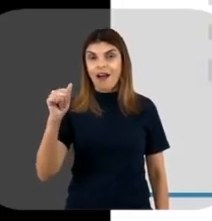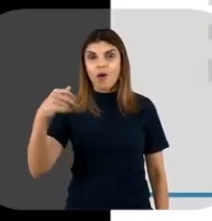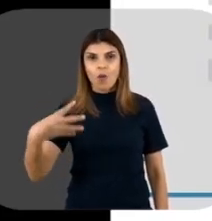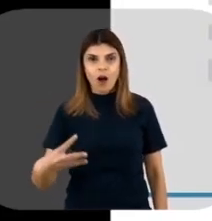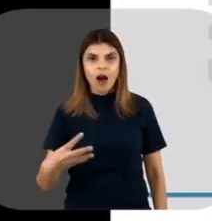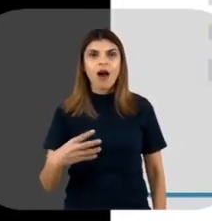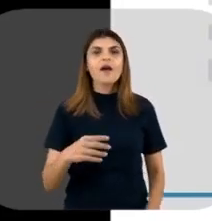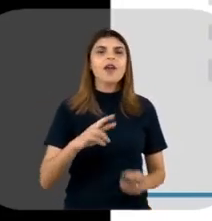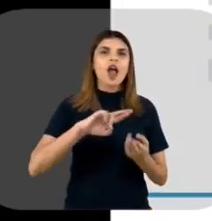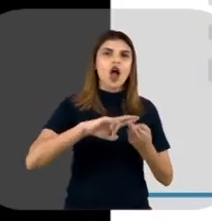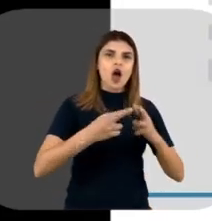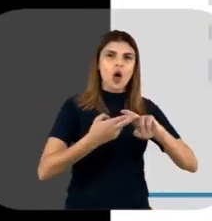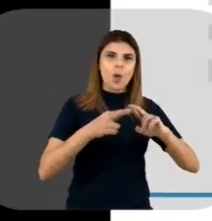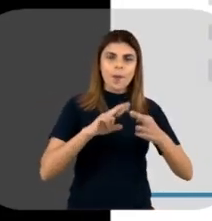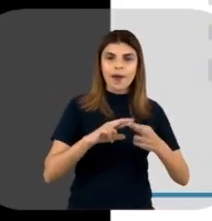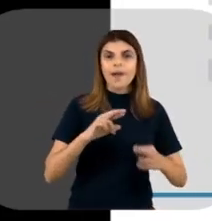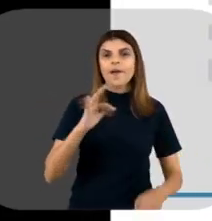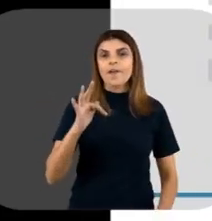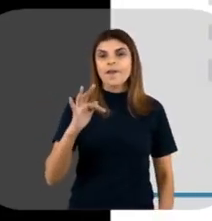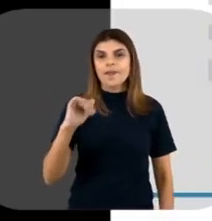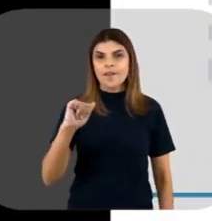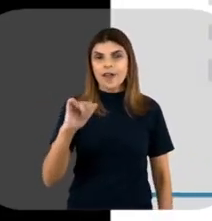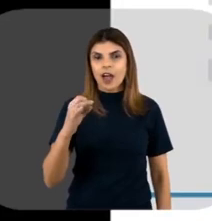Fator 8 recombinante.